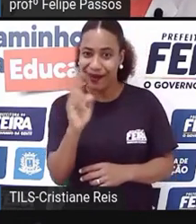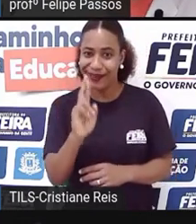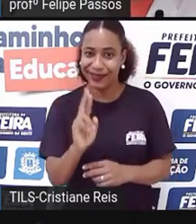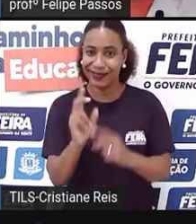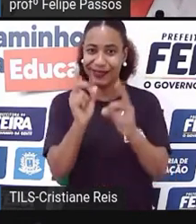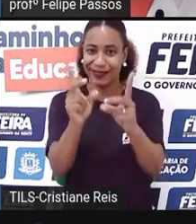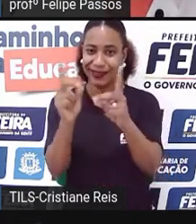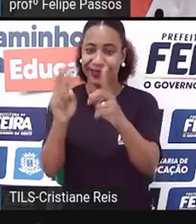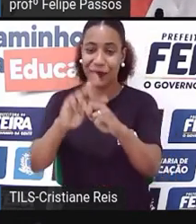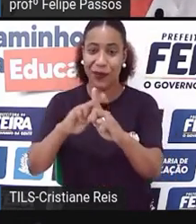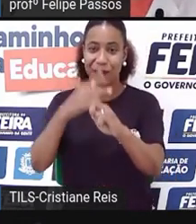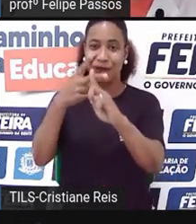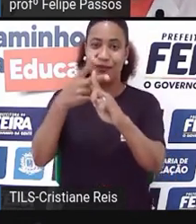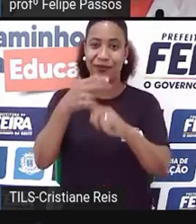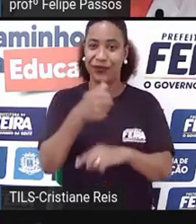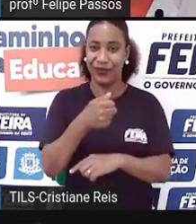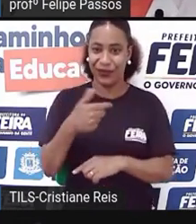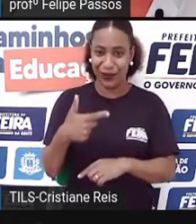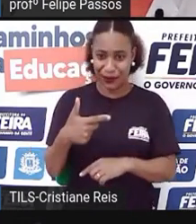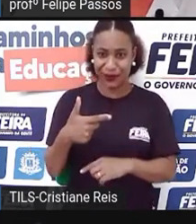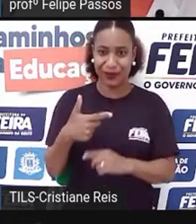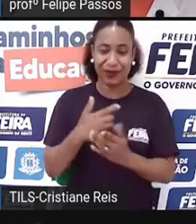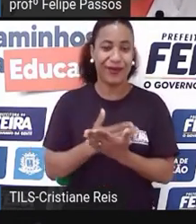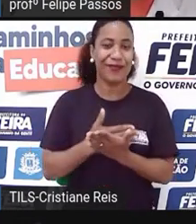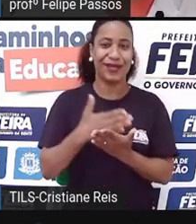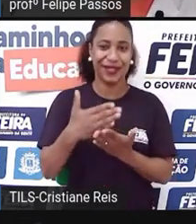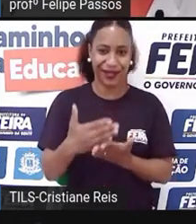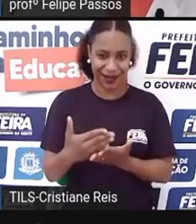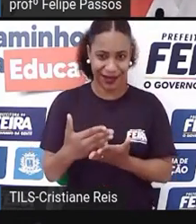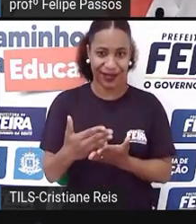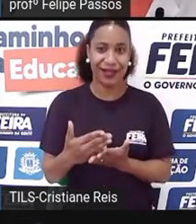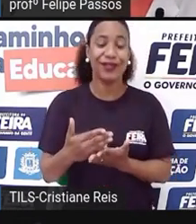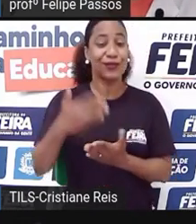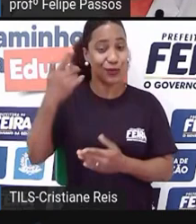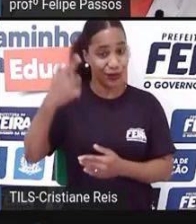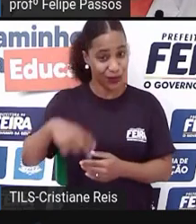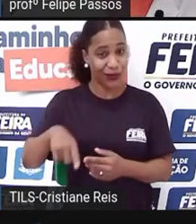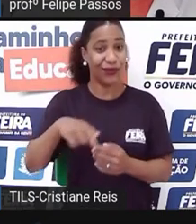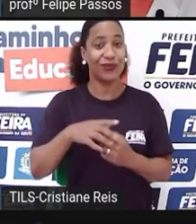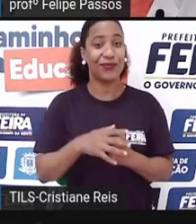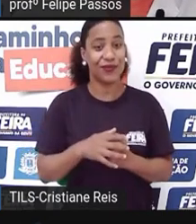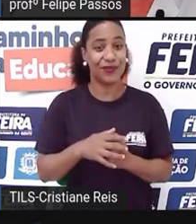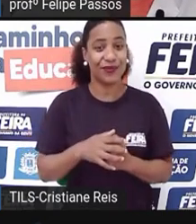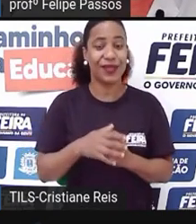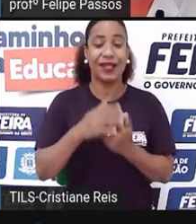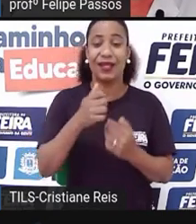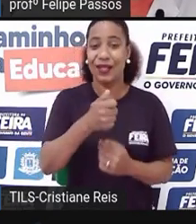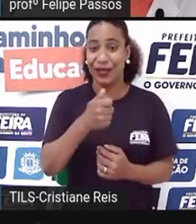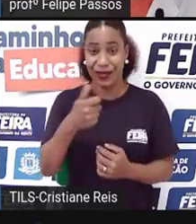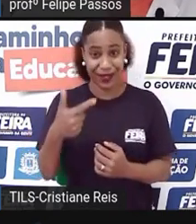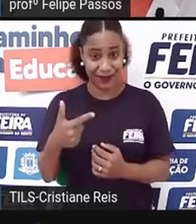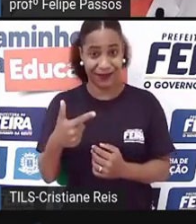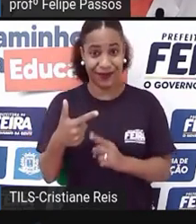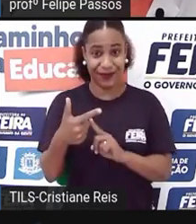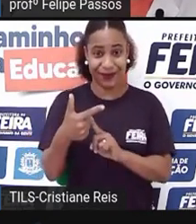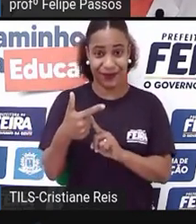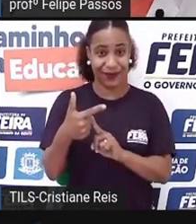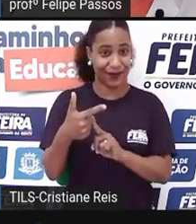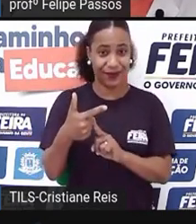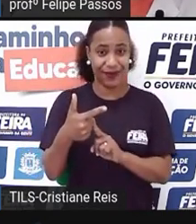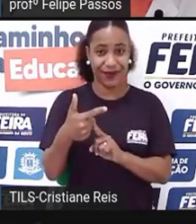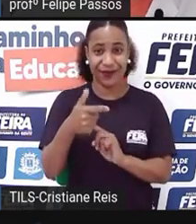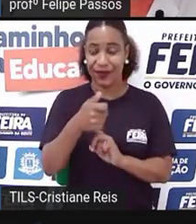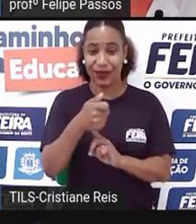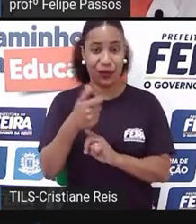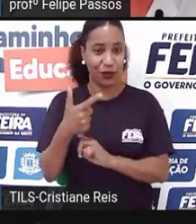novamente, ele tem mais 12 para começar esse reinvestimento. Então, precisa entender que o 12, ele não pode só